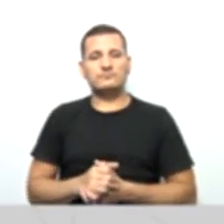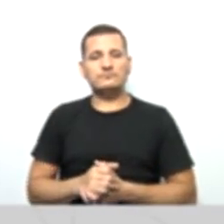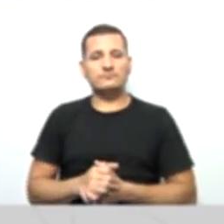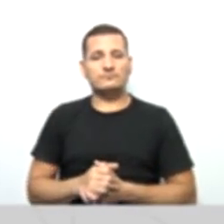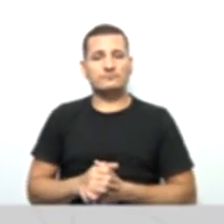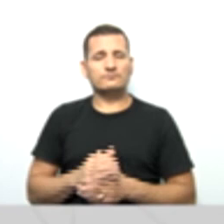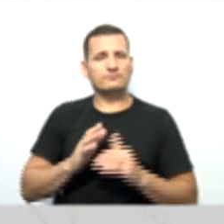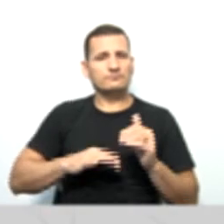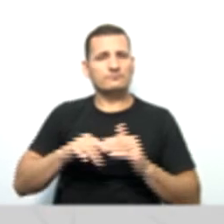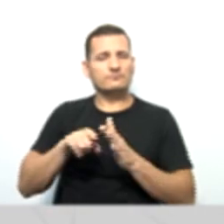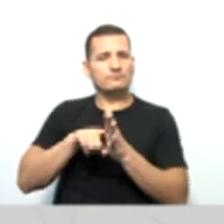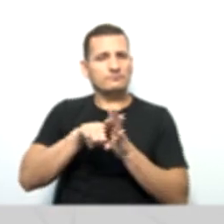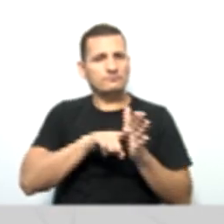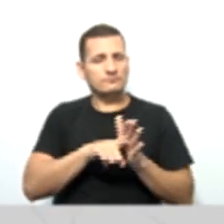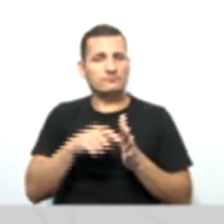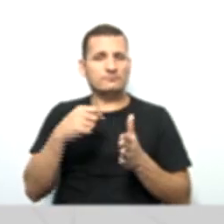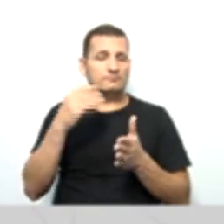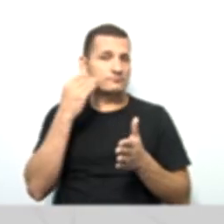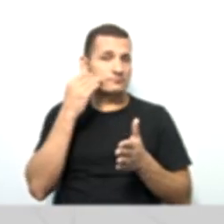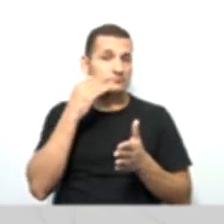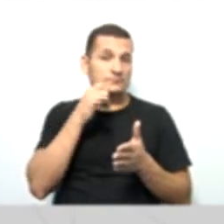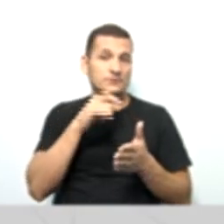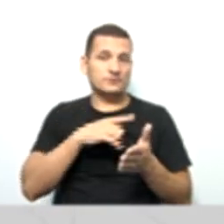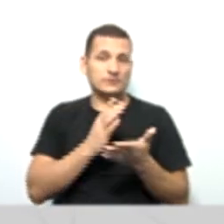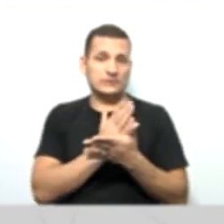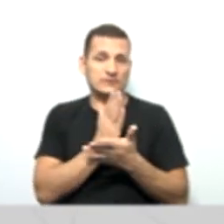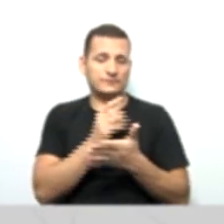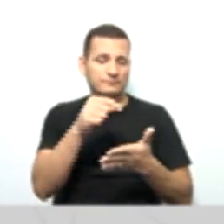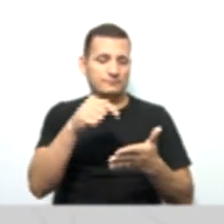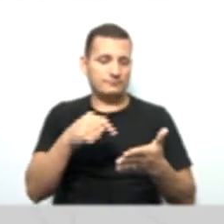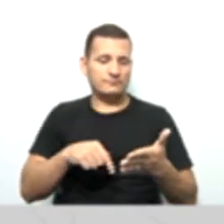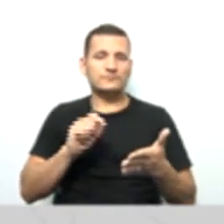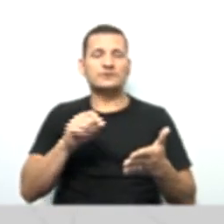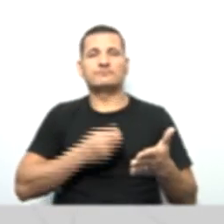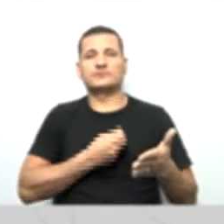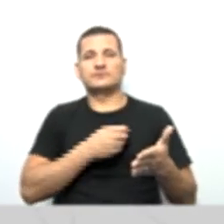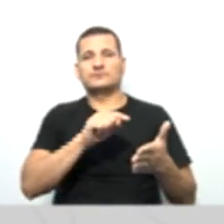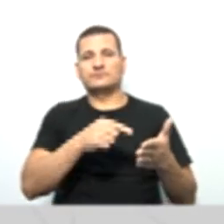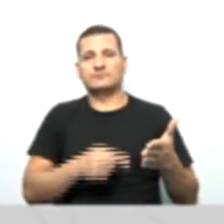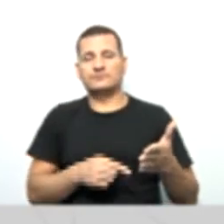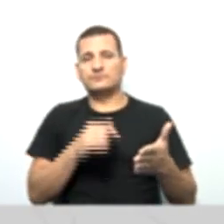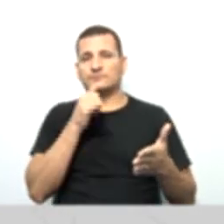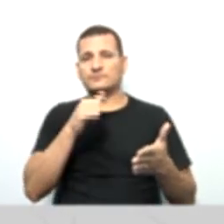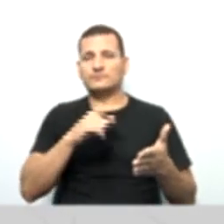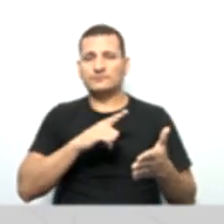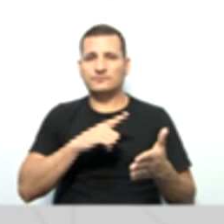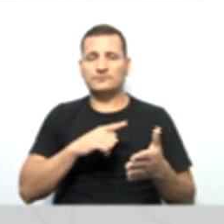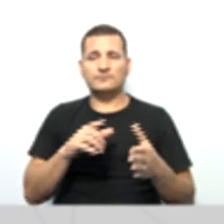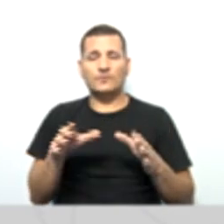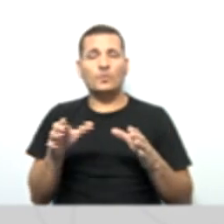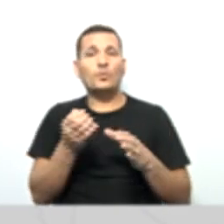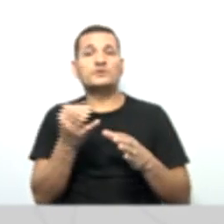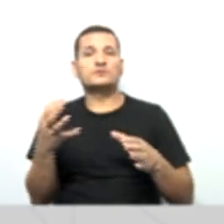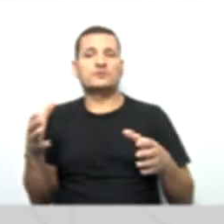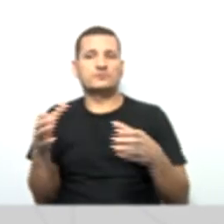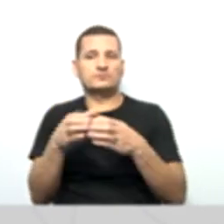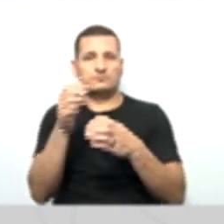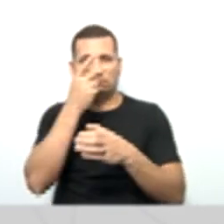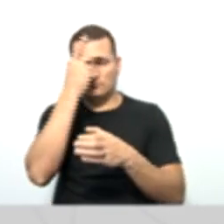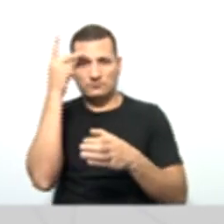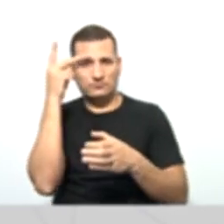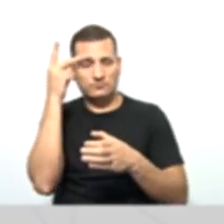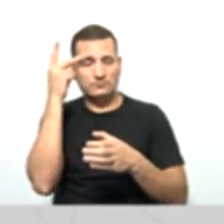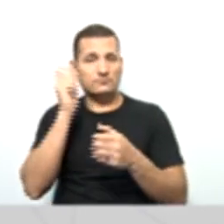se foi preenchido os livros de presença, se houve quórum mínimo para a instalação e a realização das Assembleias